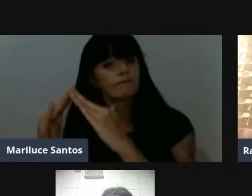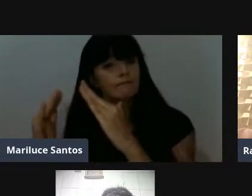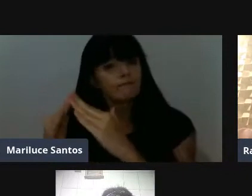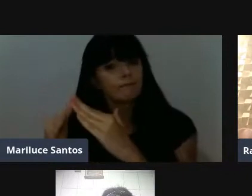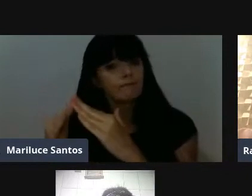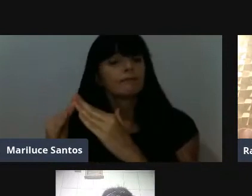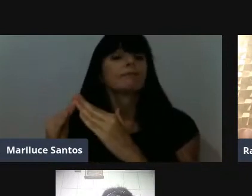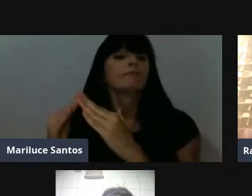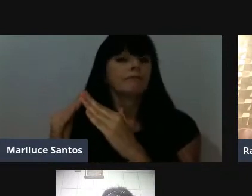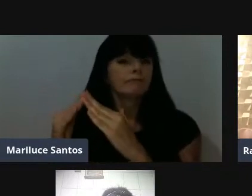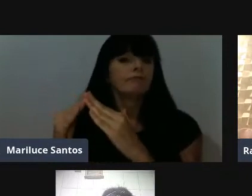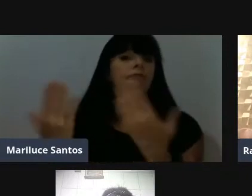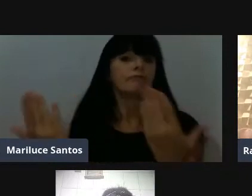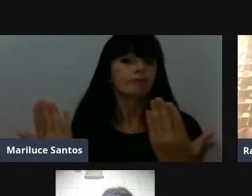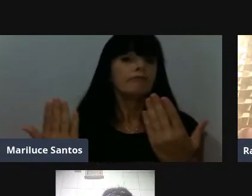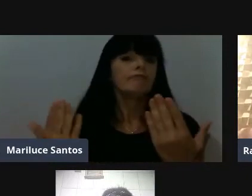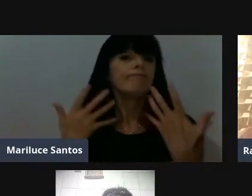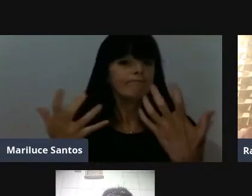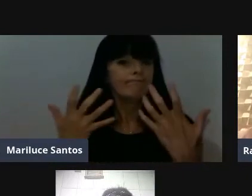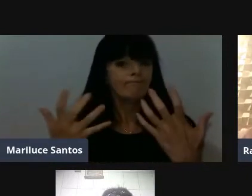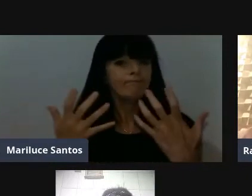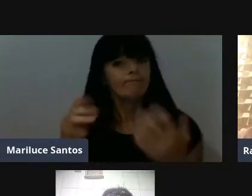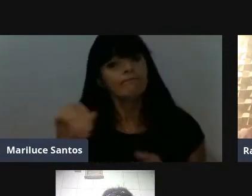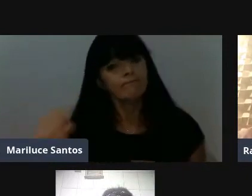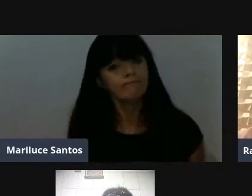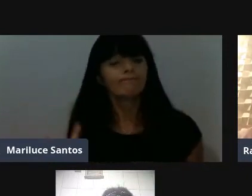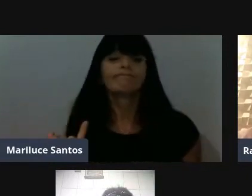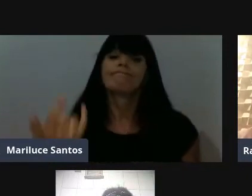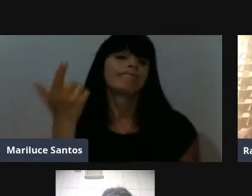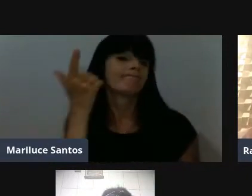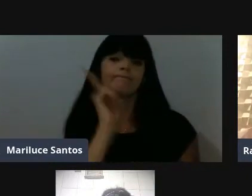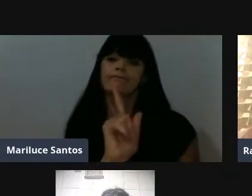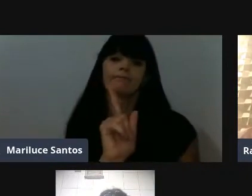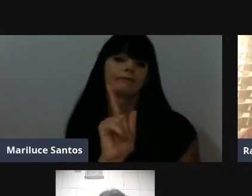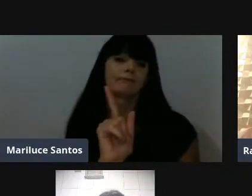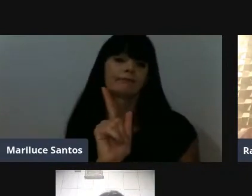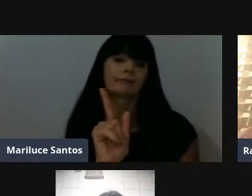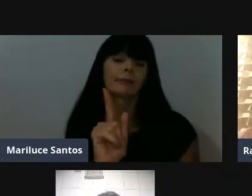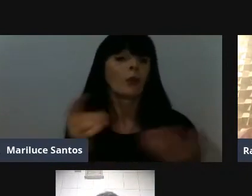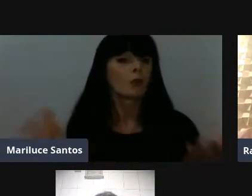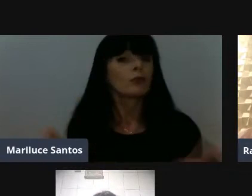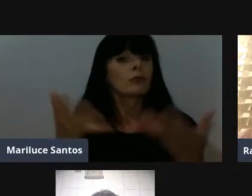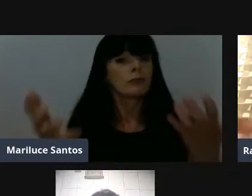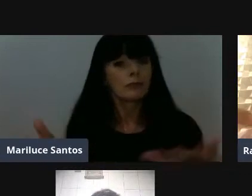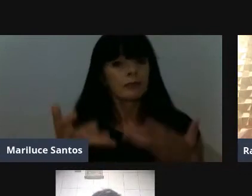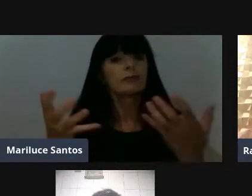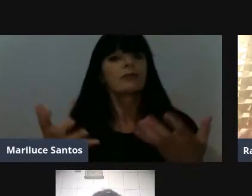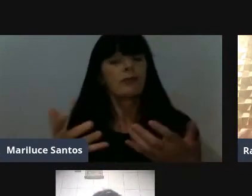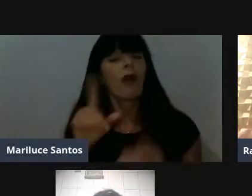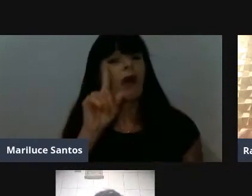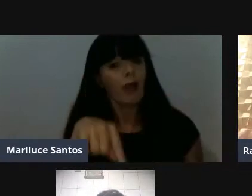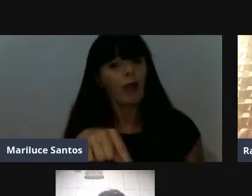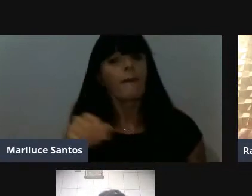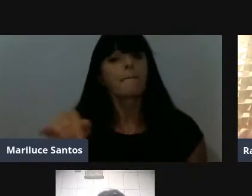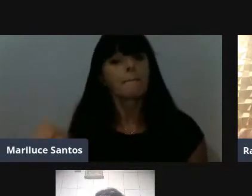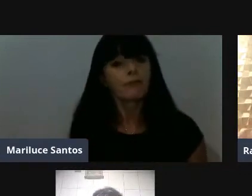gostaria de ter oportunidade, né? Então, respondendo a questão do incentivo, é isso, aproveitar desse momento, porque